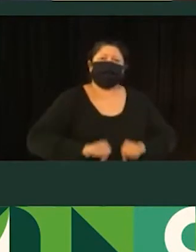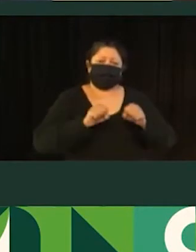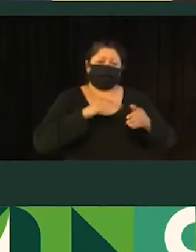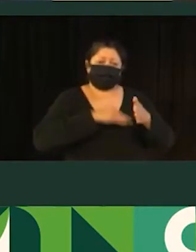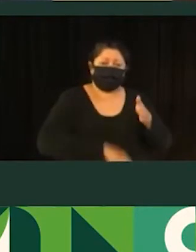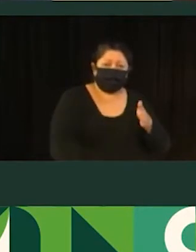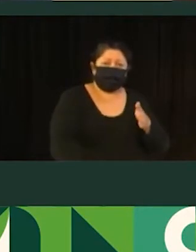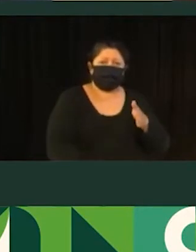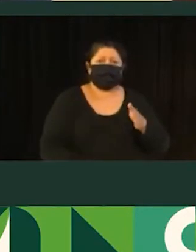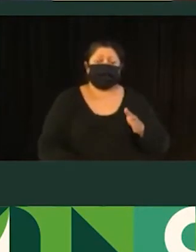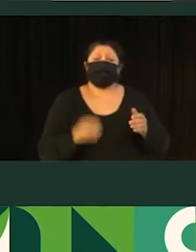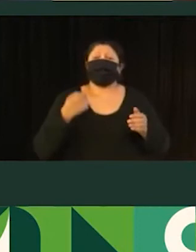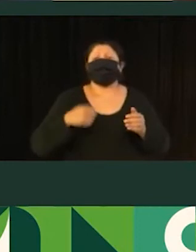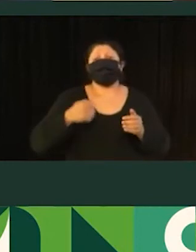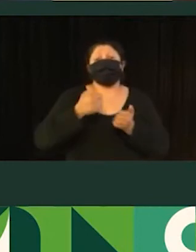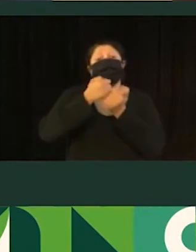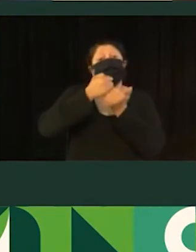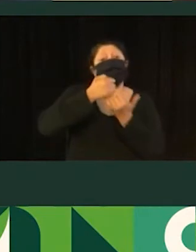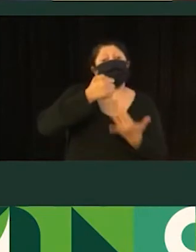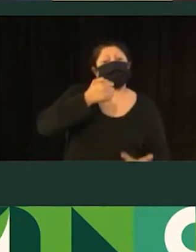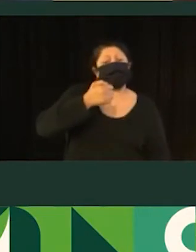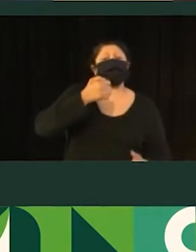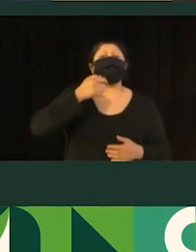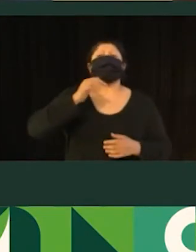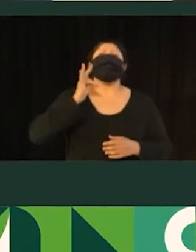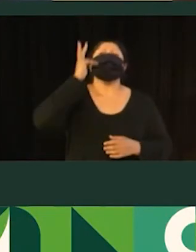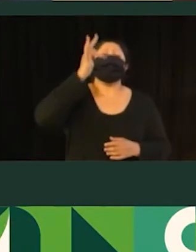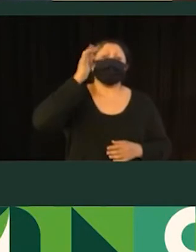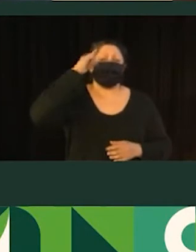aqui são diretrizes para se pensar em obras no futuro.